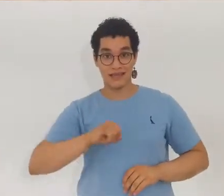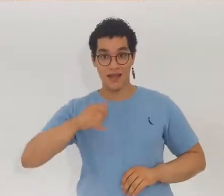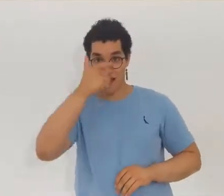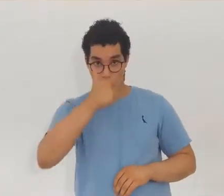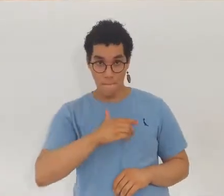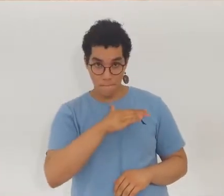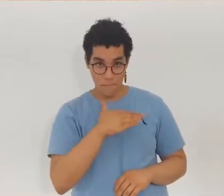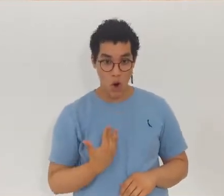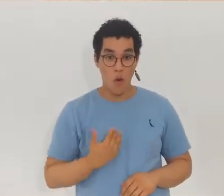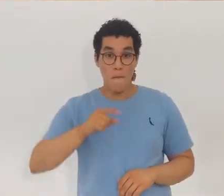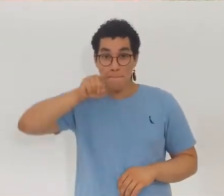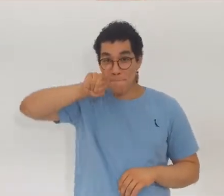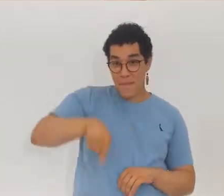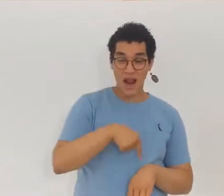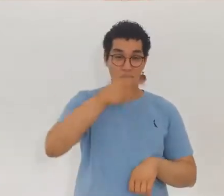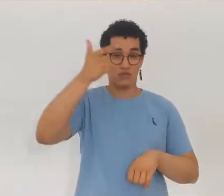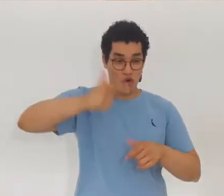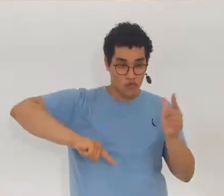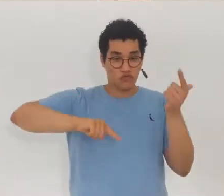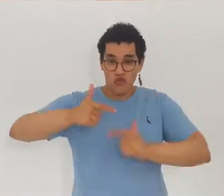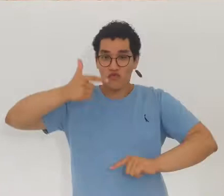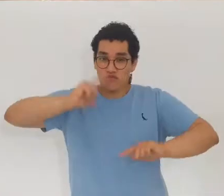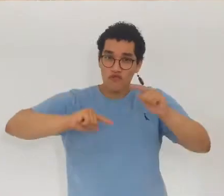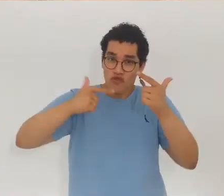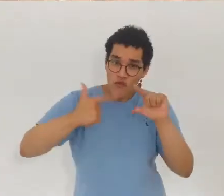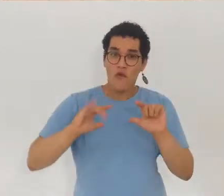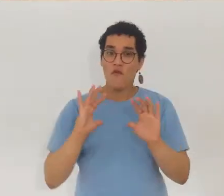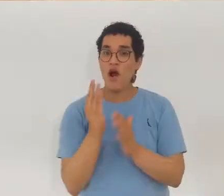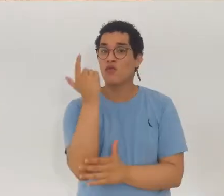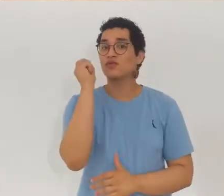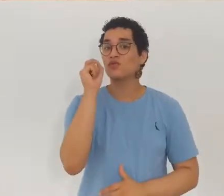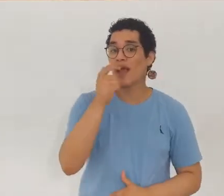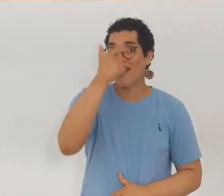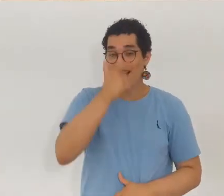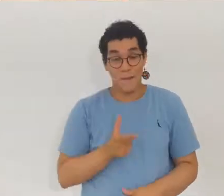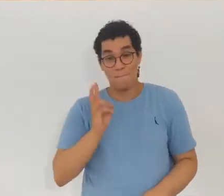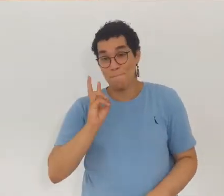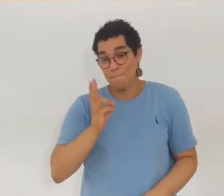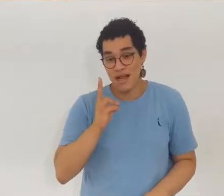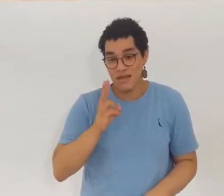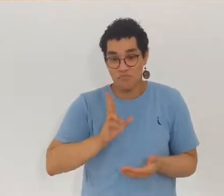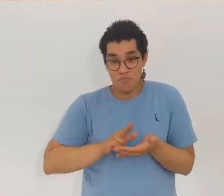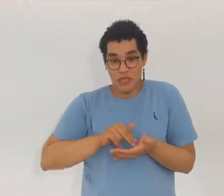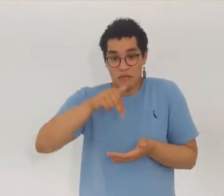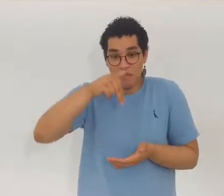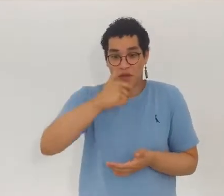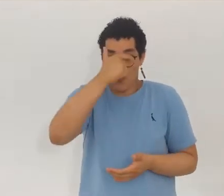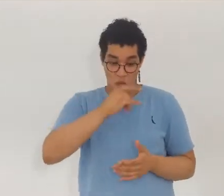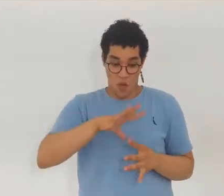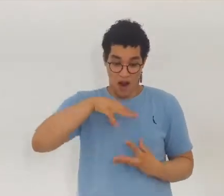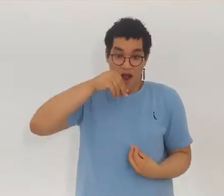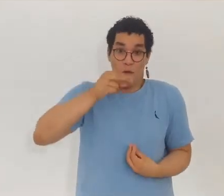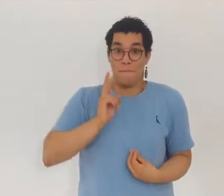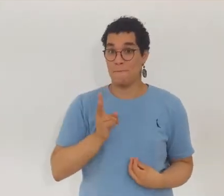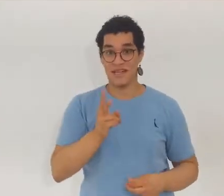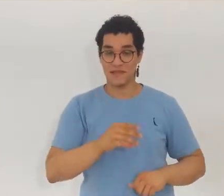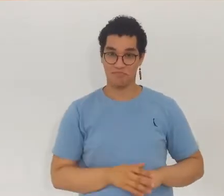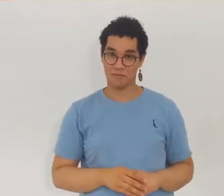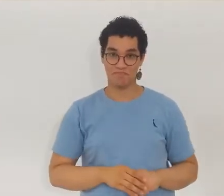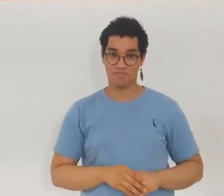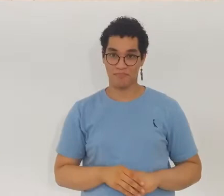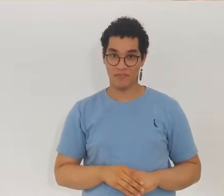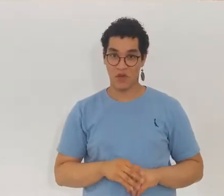venhamos a morrer milhares de vezes, eu sempre permanecerei sendo o mesmo Espírito.